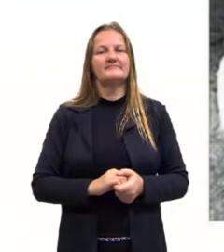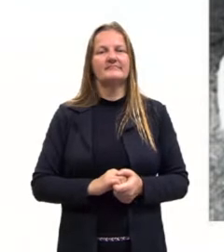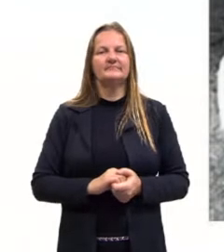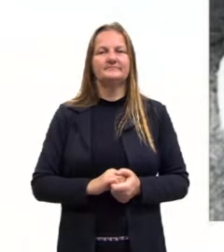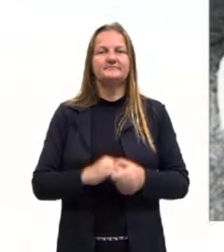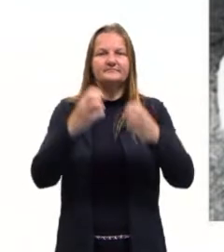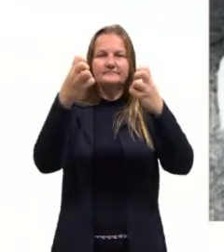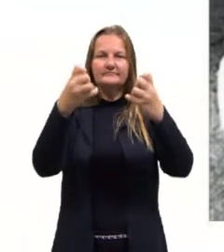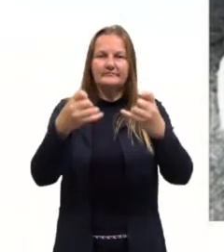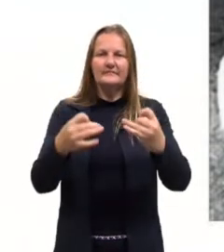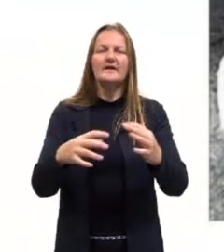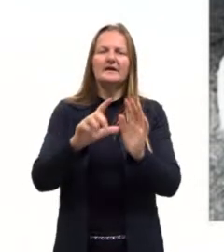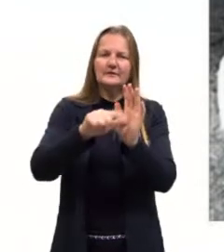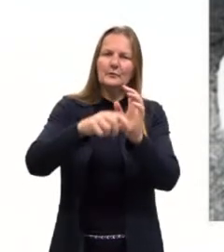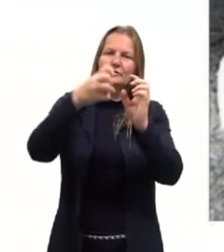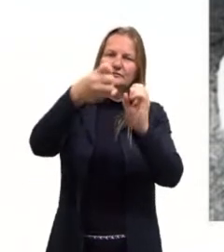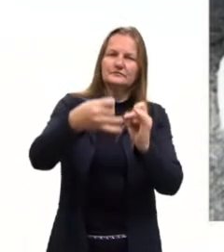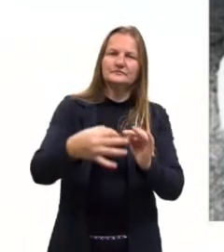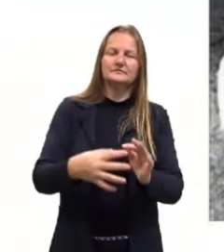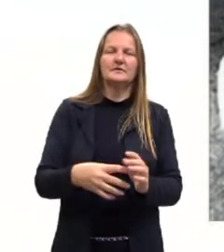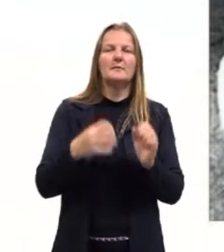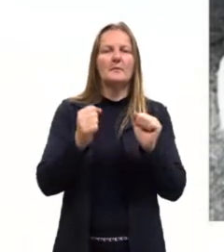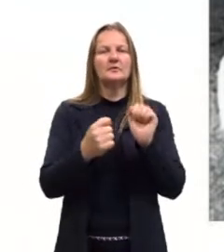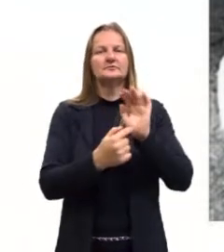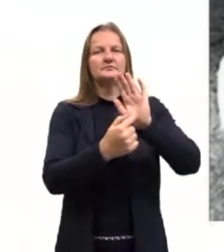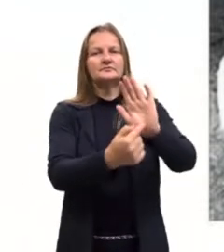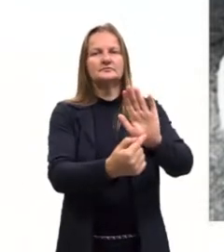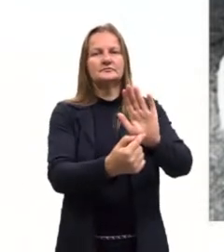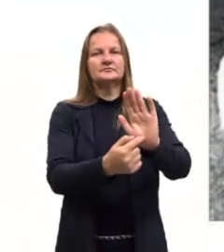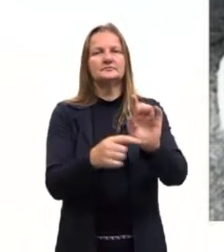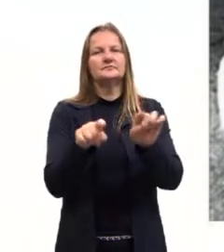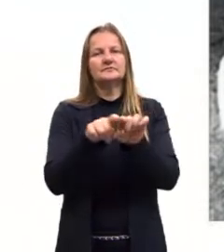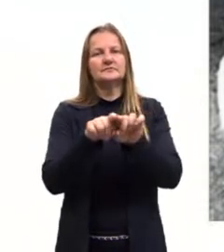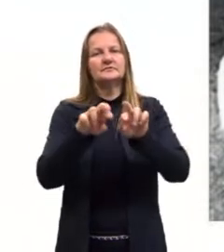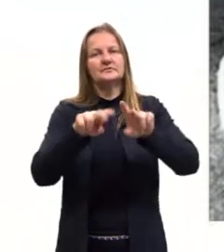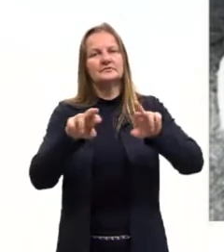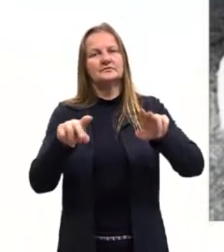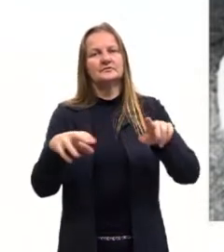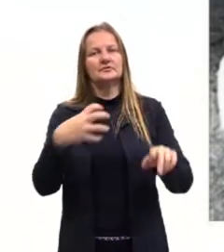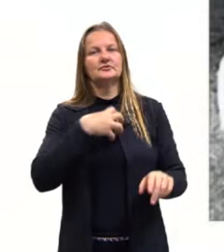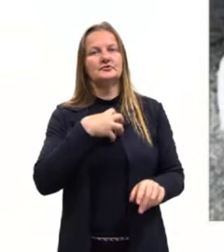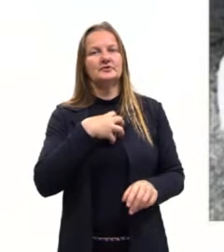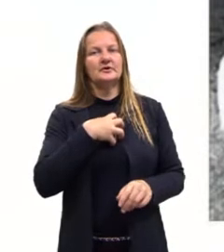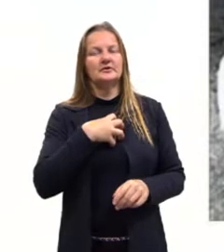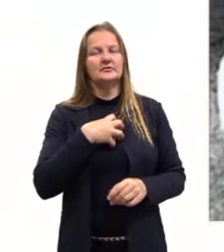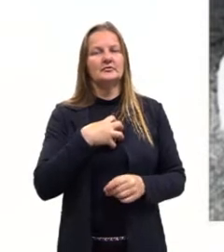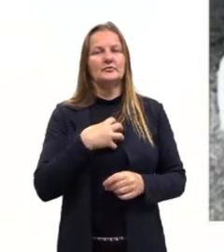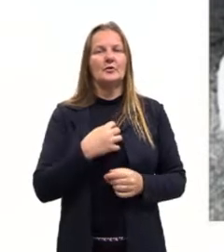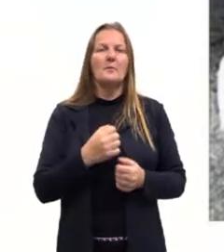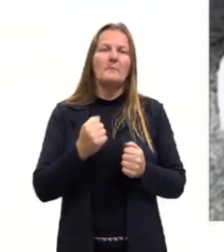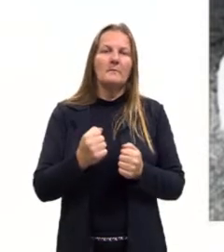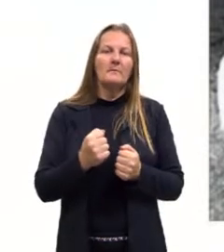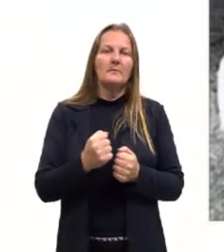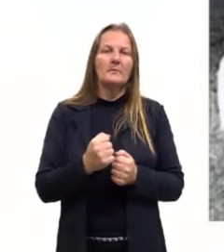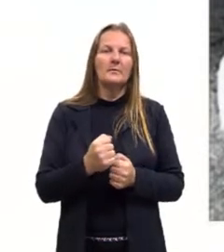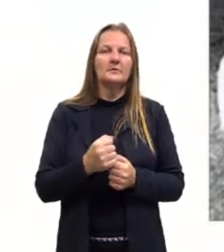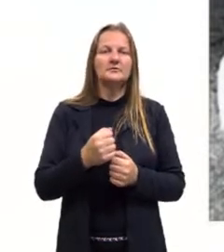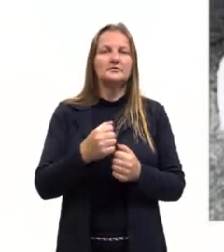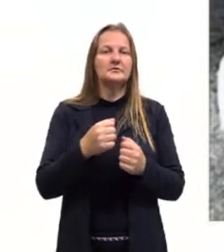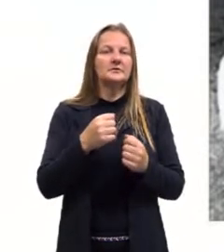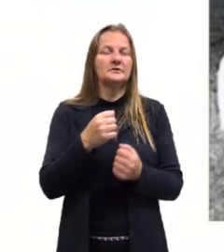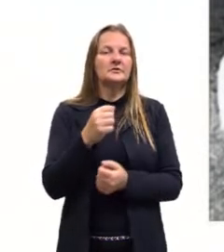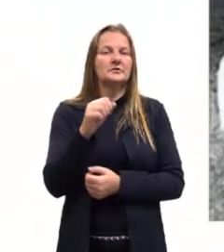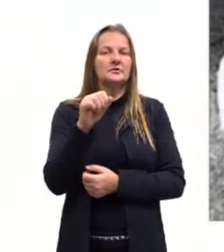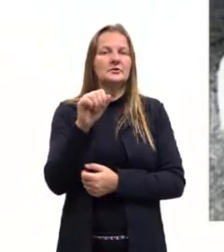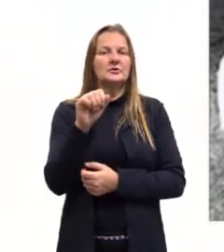E ele pode se apresentar tanto na forma afirmativa quanto na forma